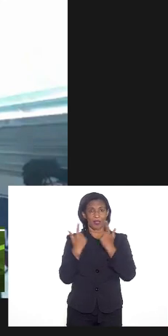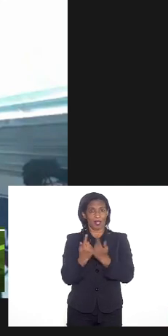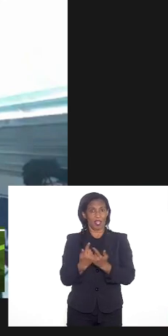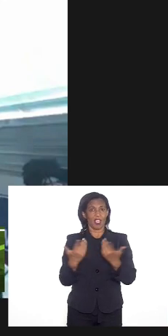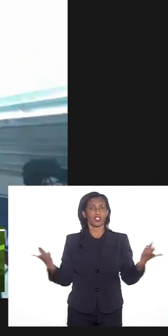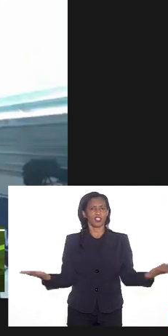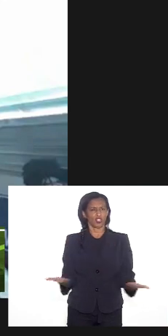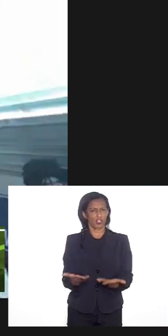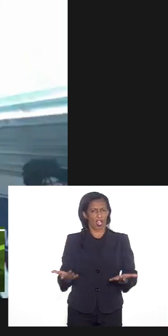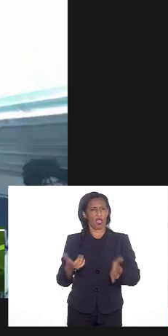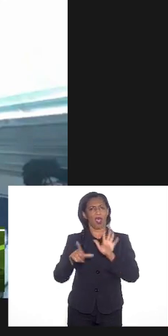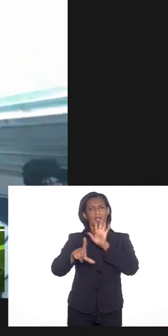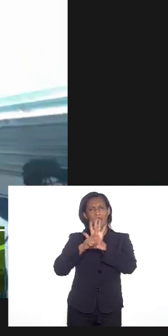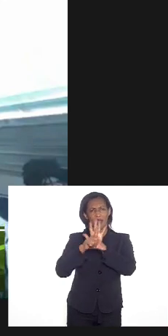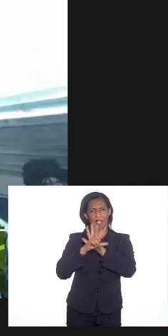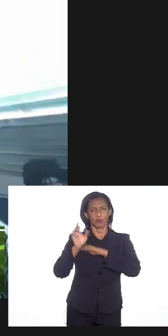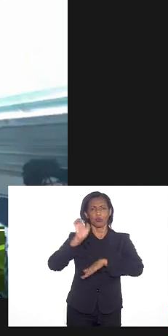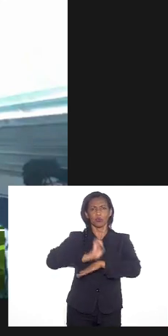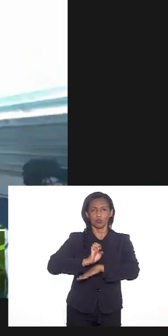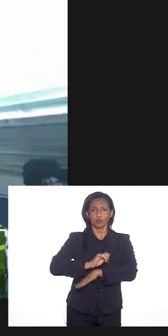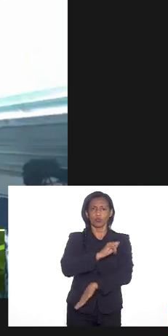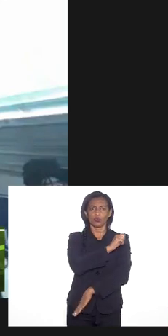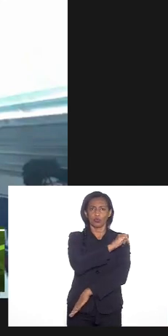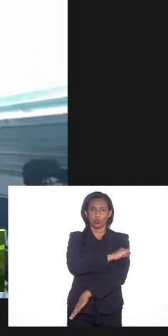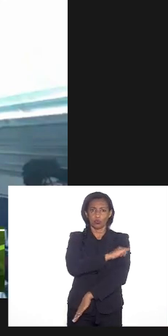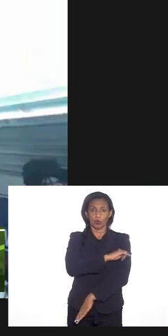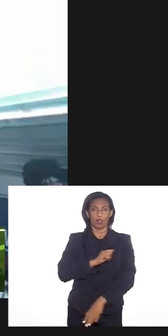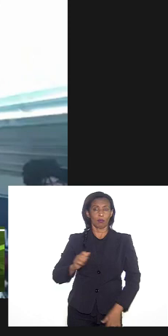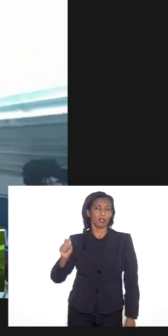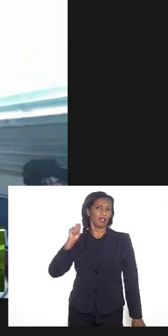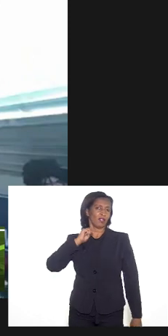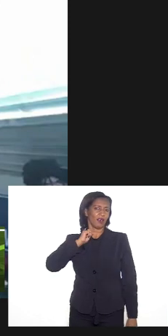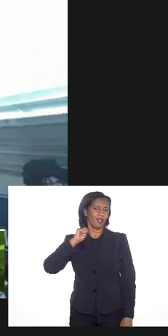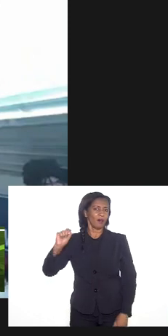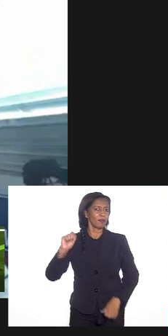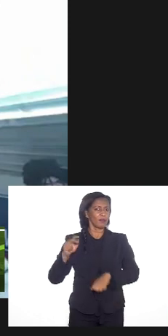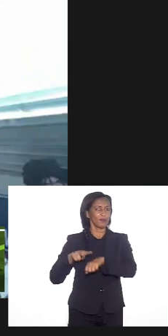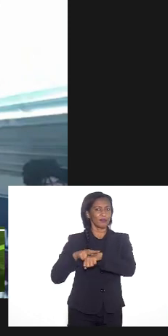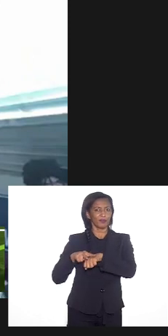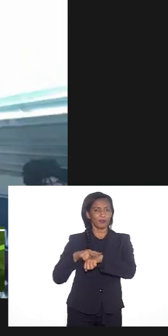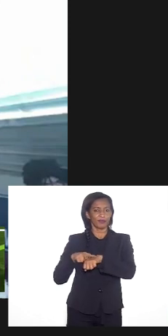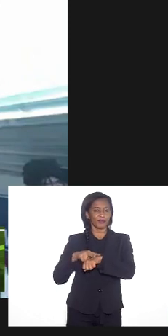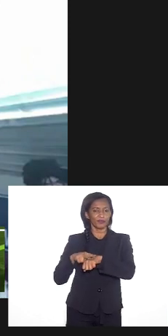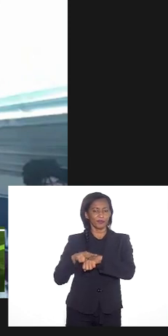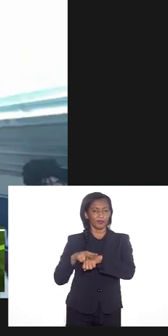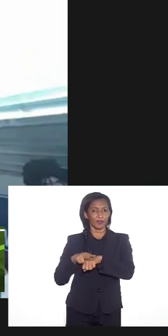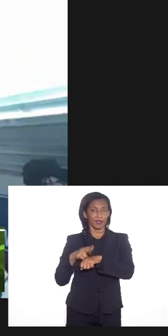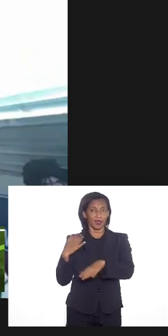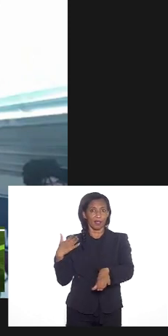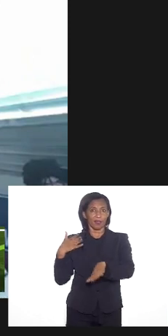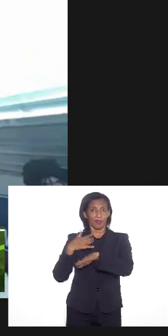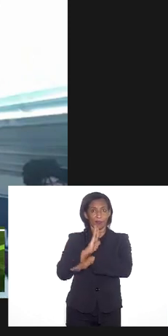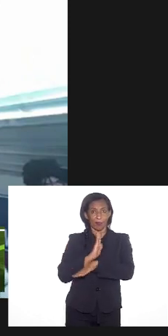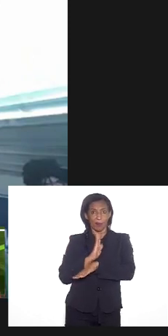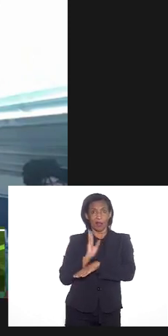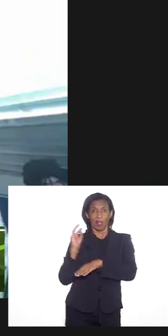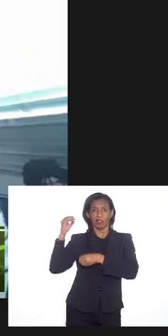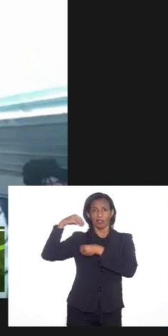pouco e já é lei no estado do Rio de Janeiro o Abril Verde para colocar um mês inteiro dentro das